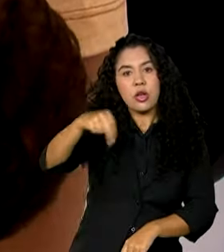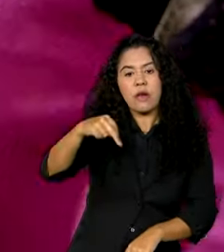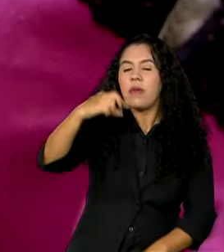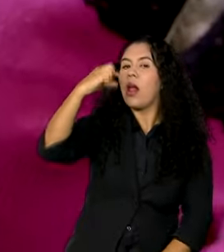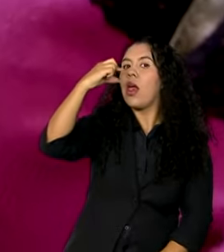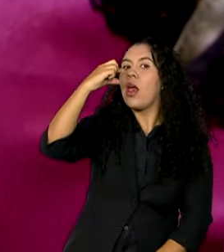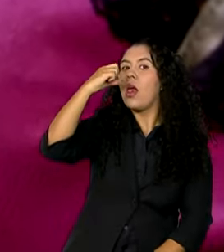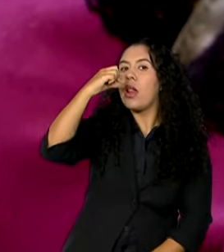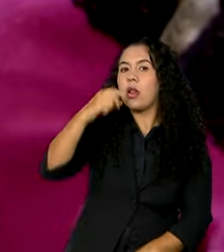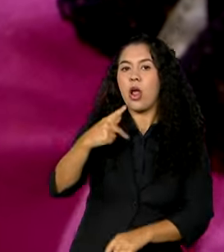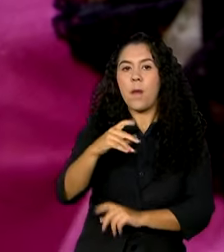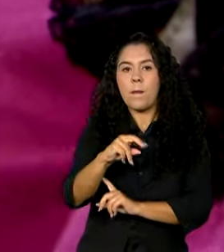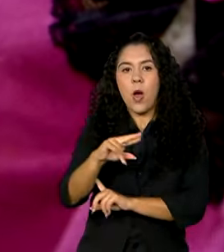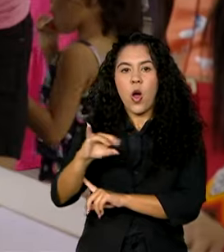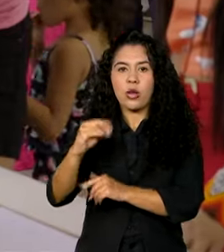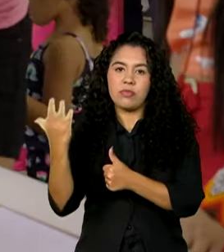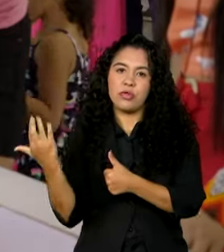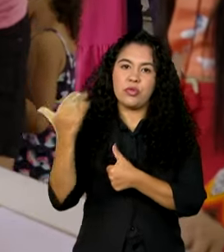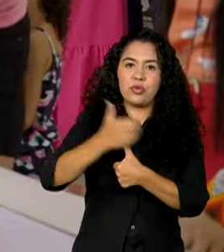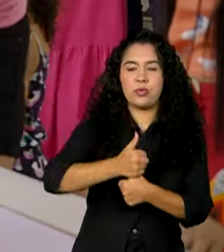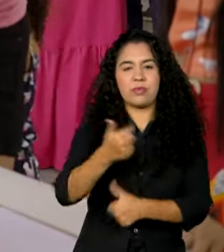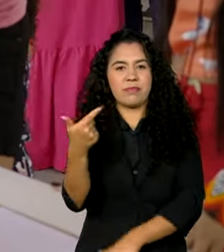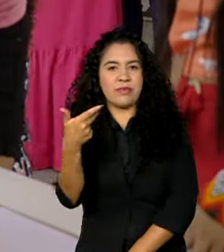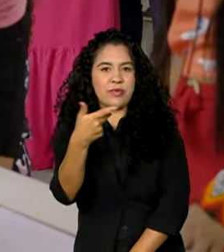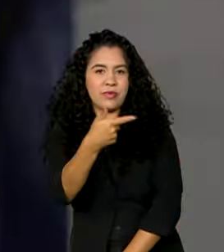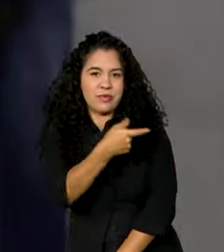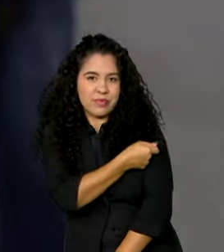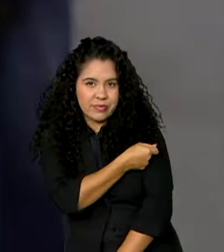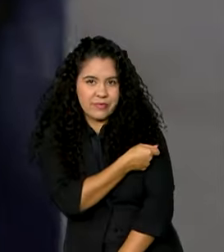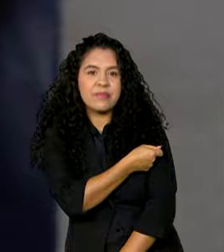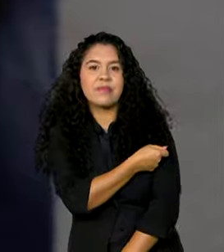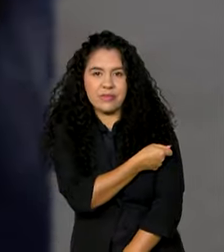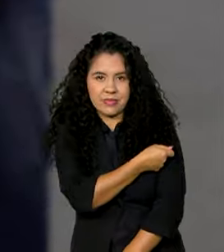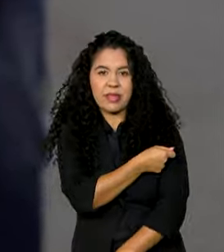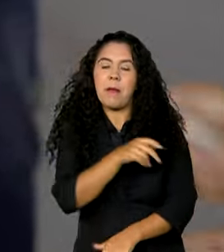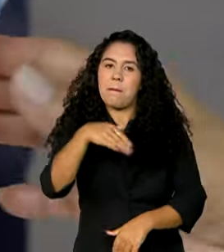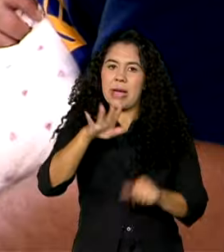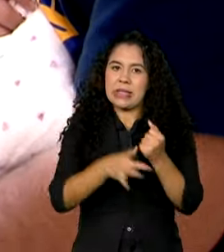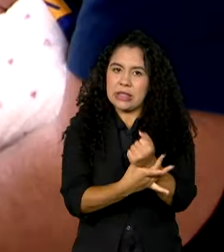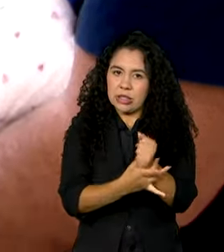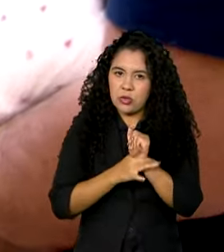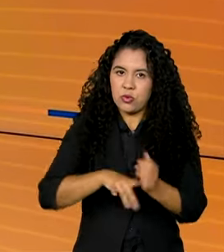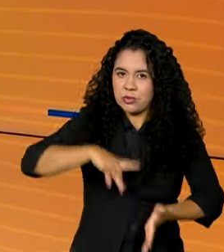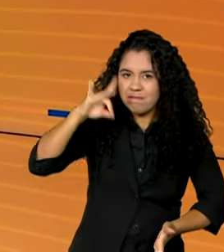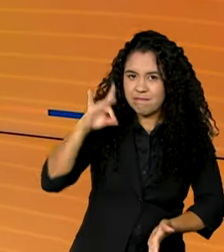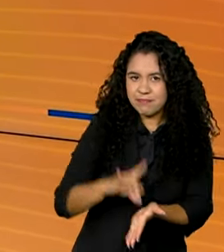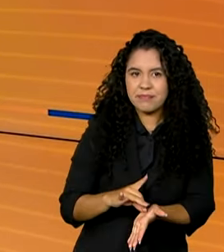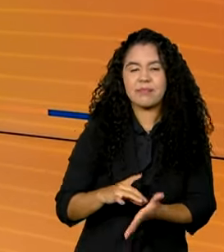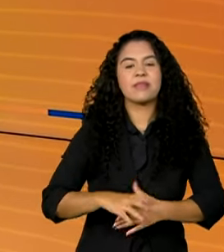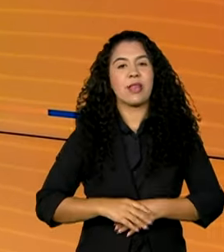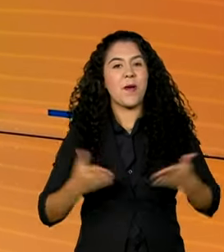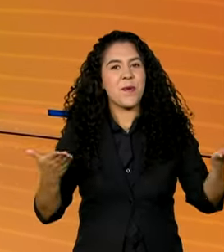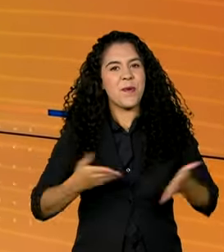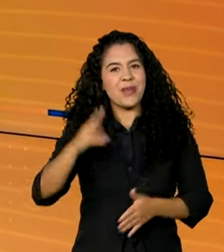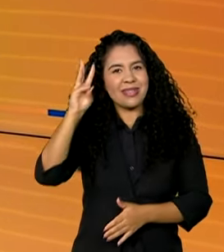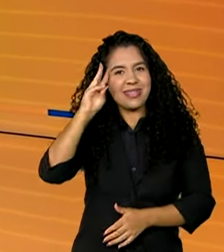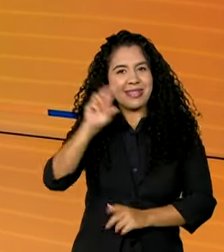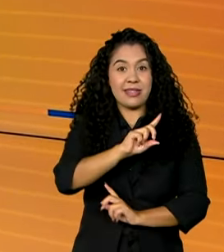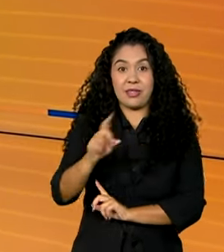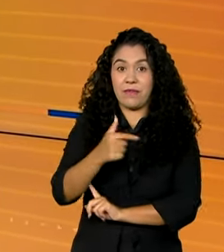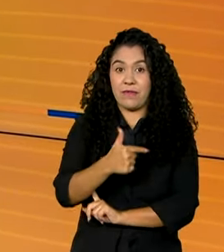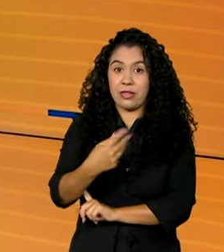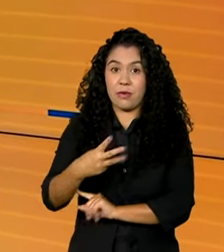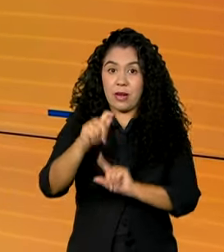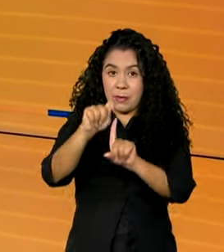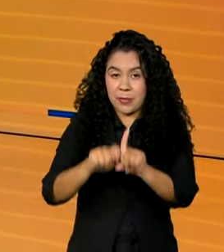contra a polio vão ser substituídas por vacina injetável, mais segura e eficiente. Terça-feira, 24